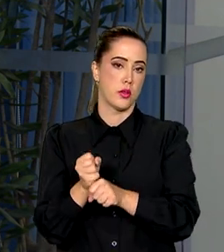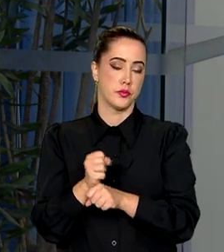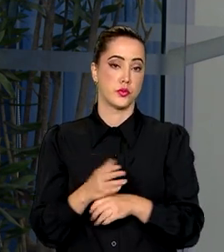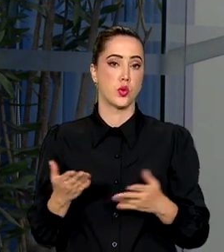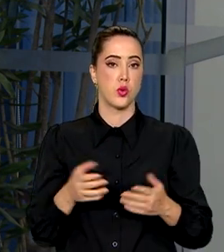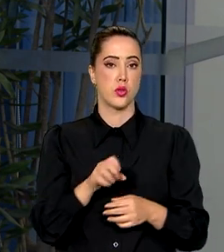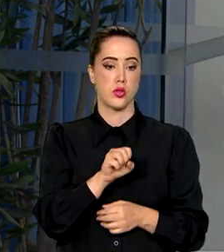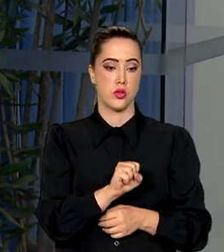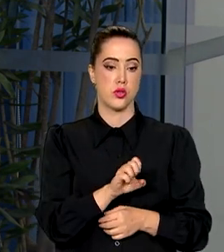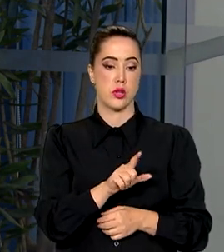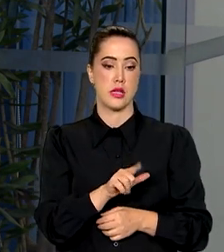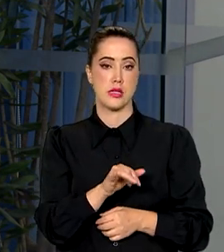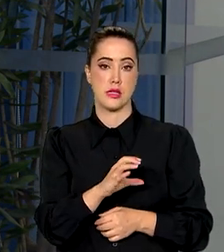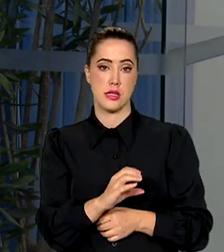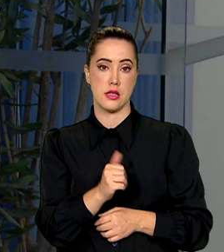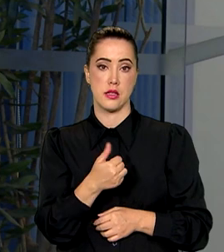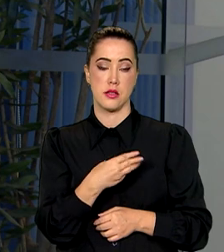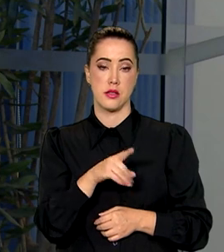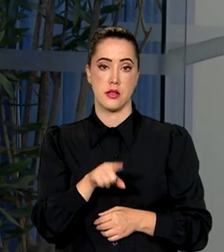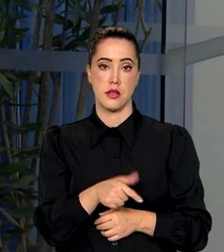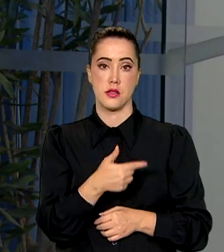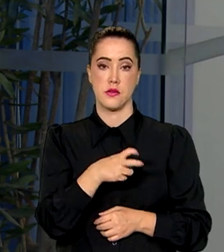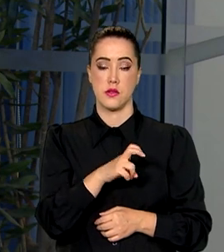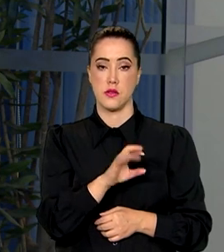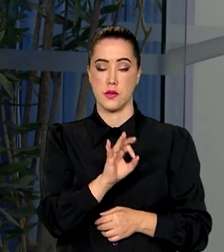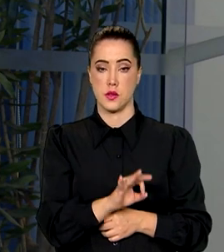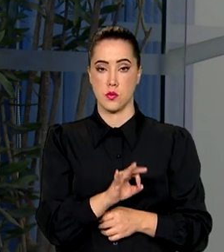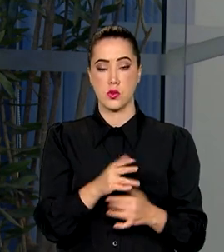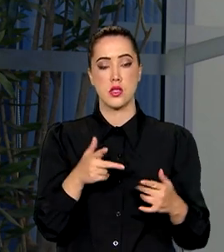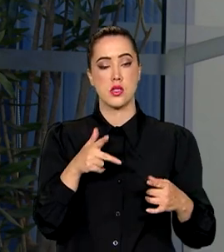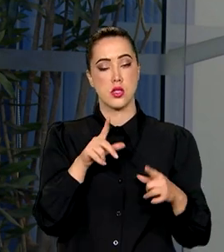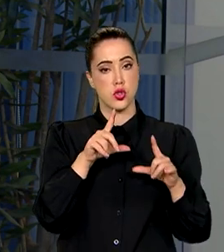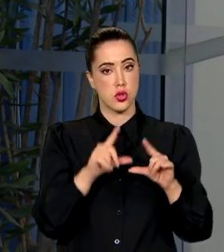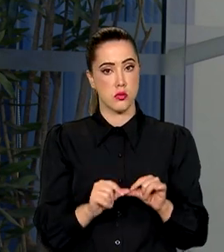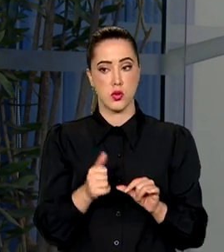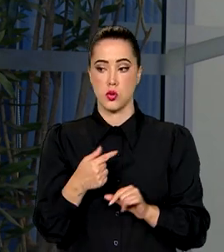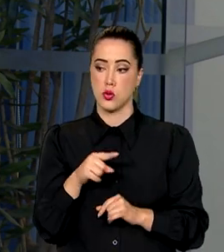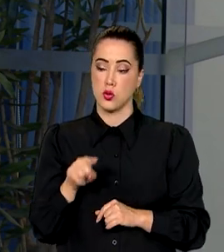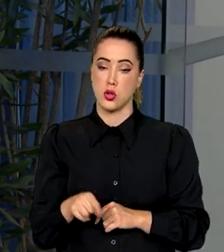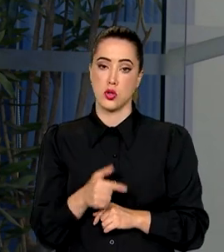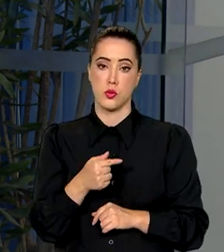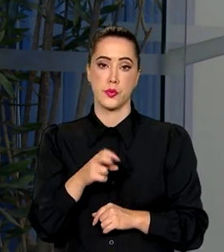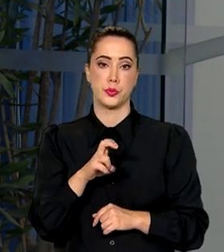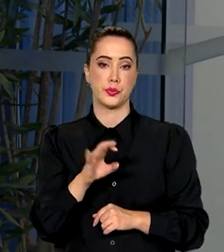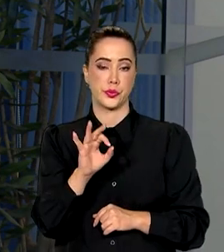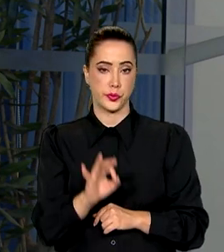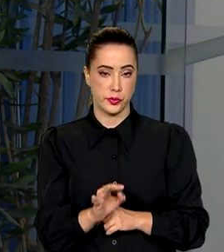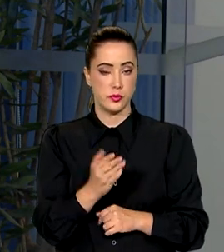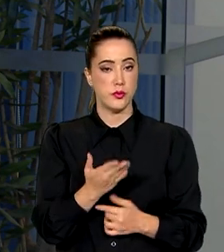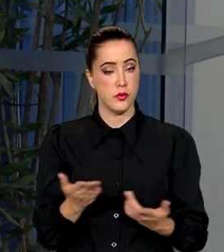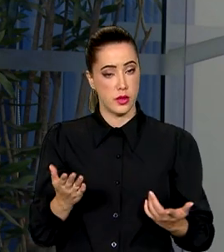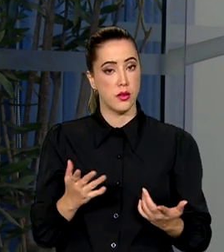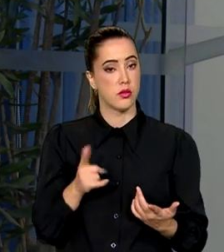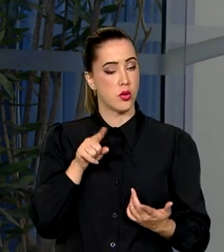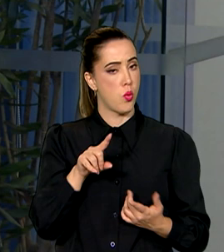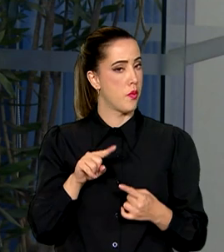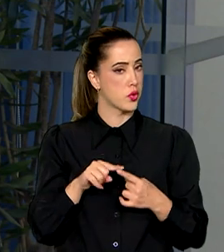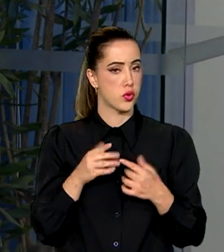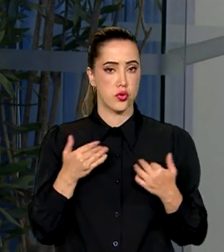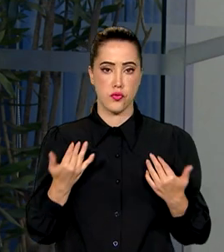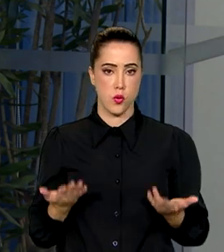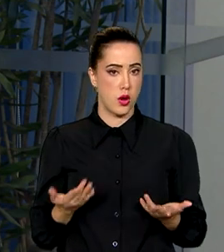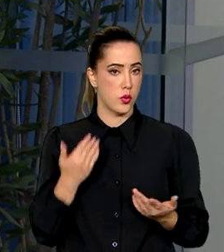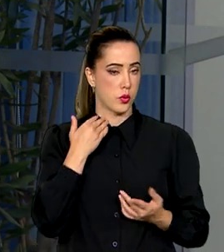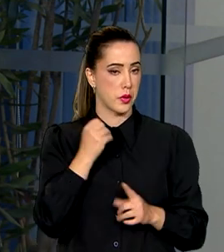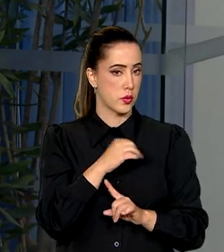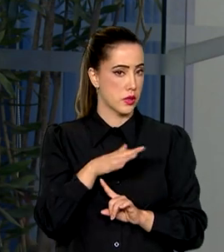a Selic está em 13,25%, se esse corte se confirmar, vai para 12,75%. E qual que o objetivo do